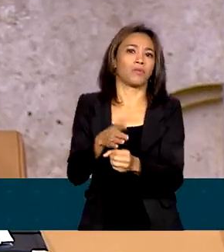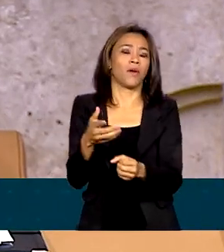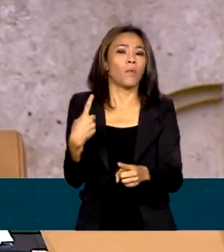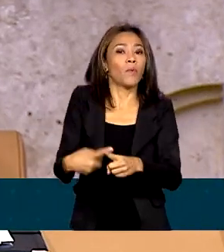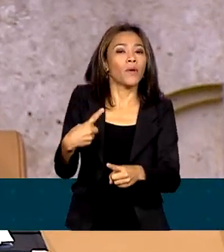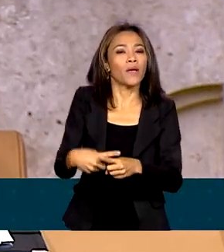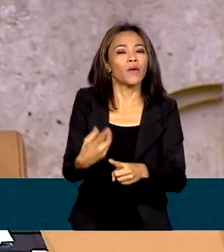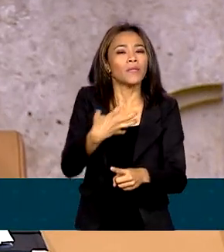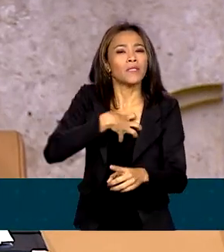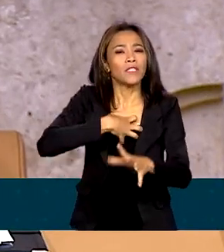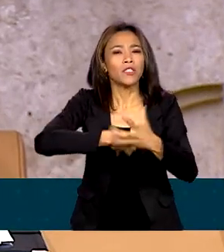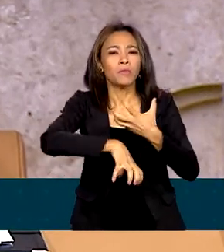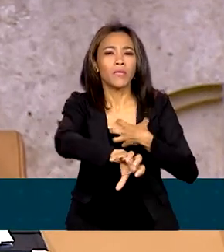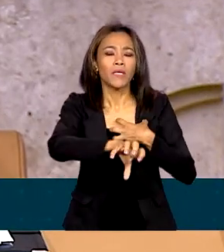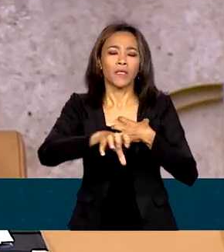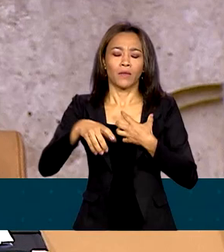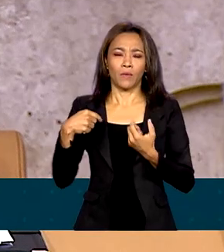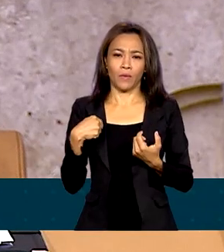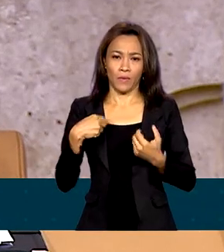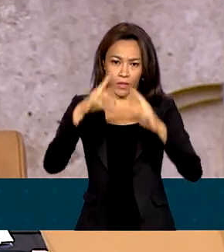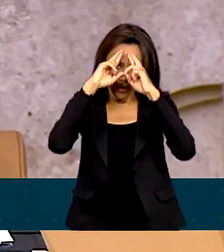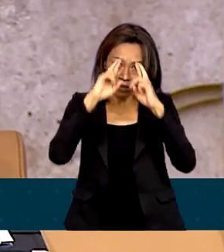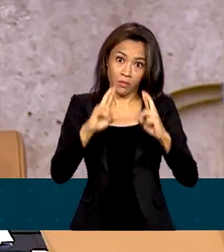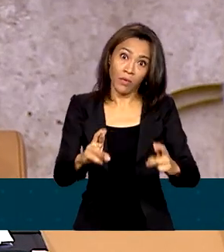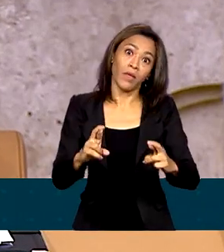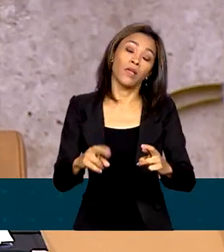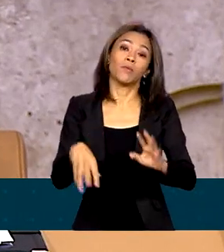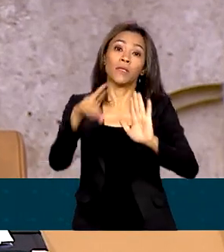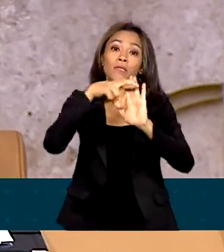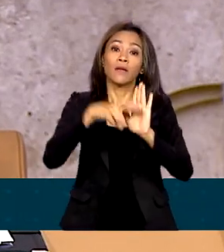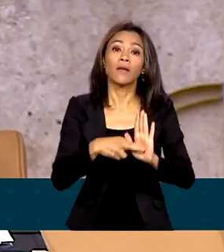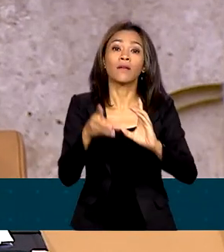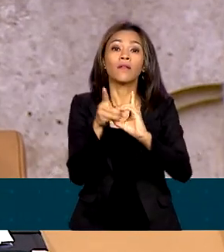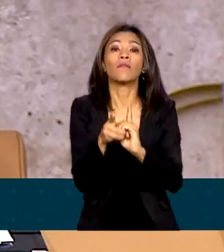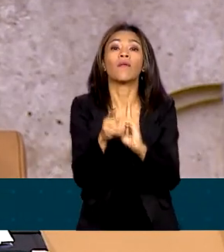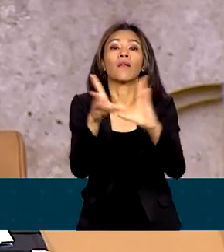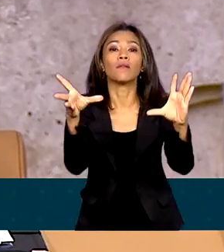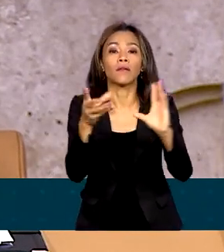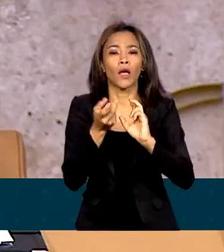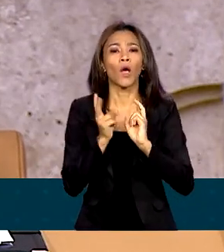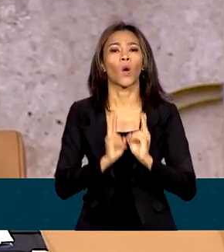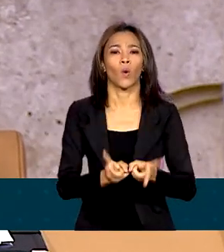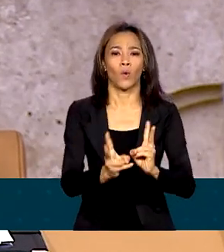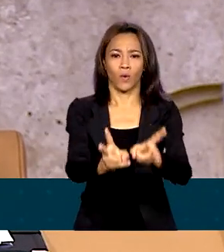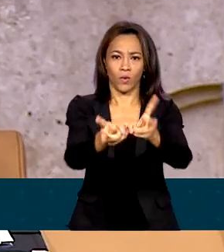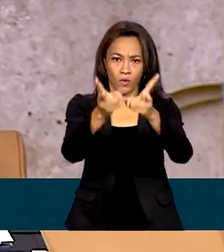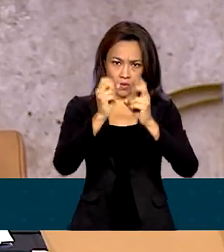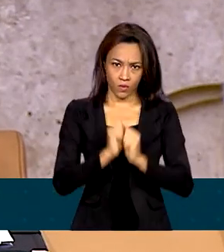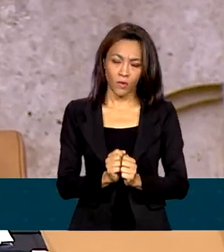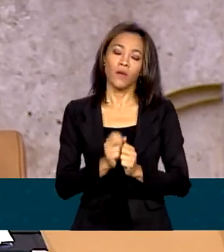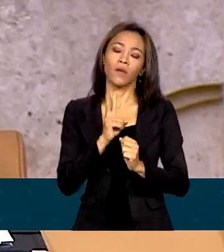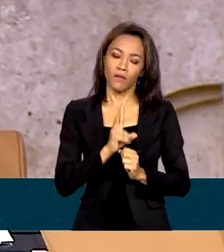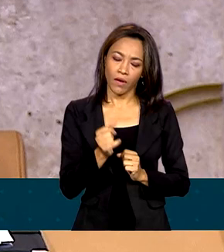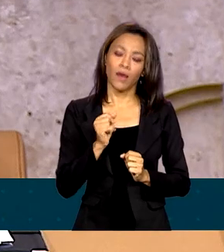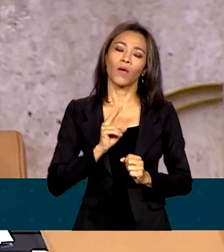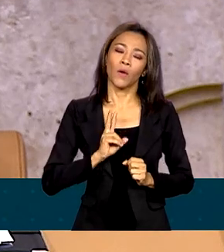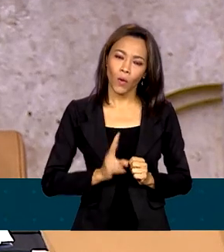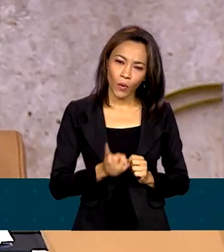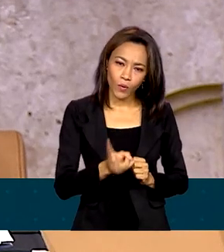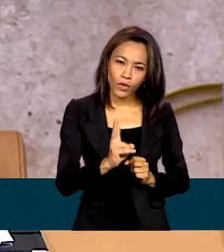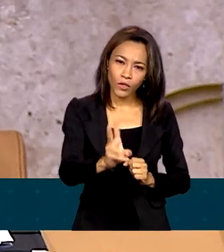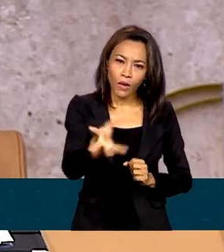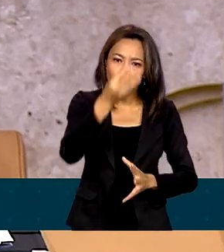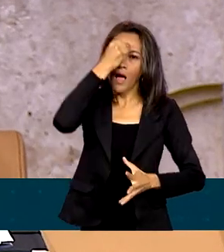respeito pela ordem democrática continua e continuará a iluminar as